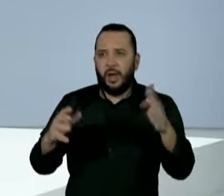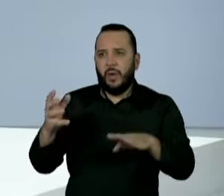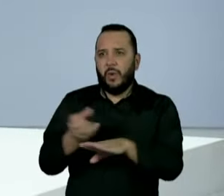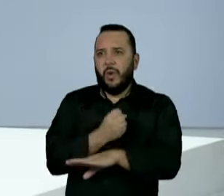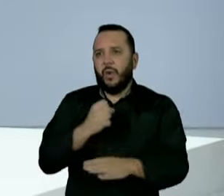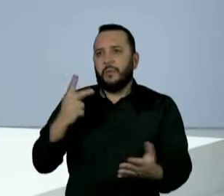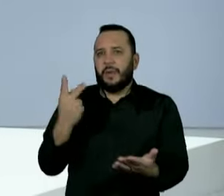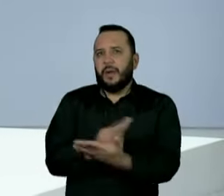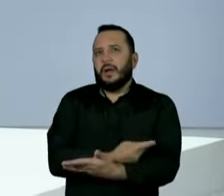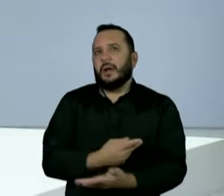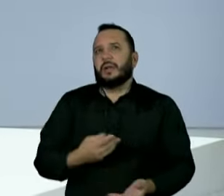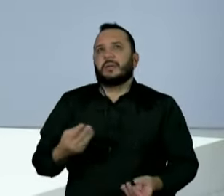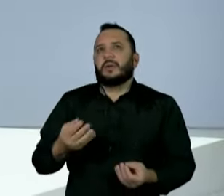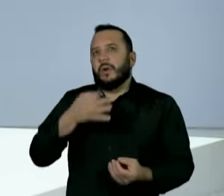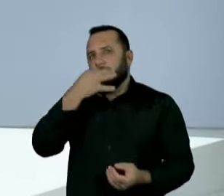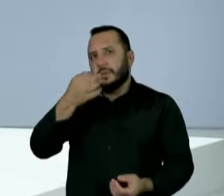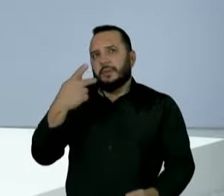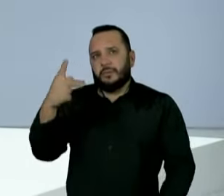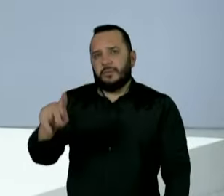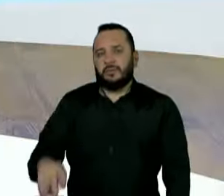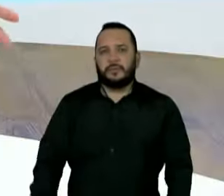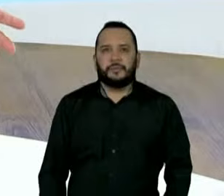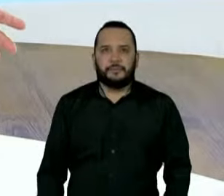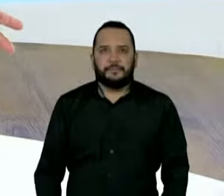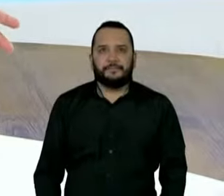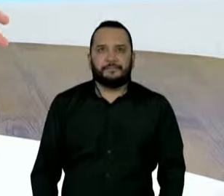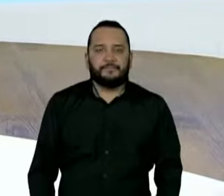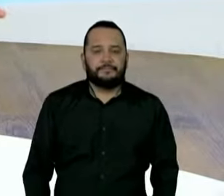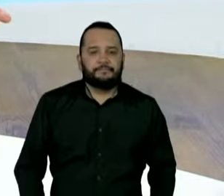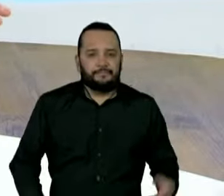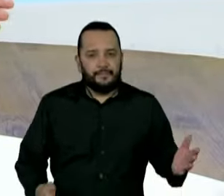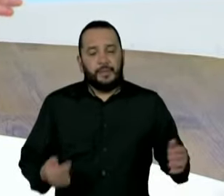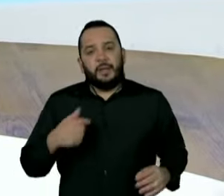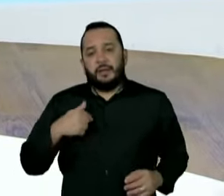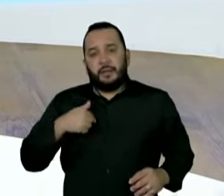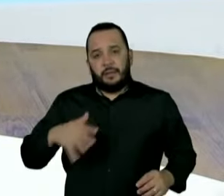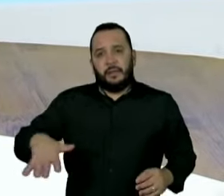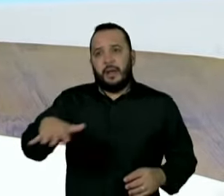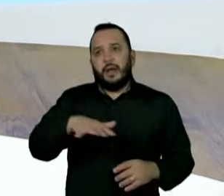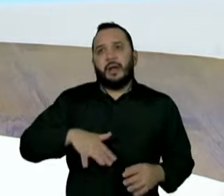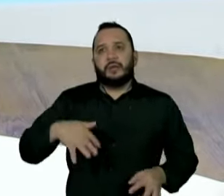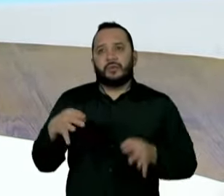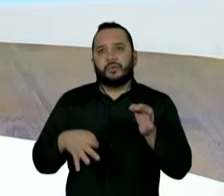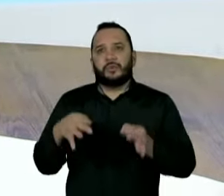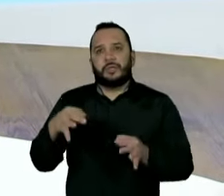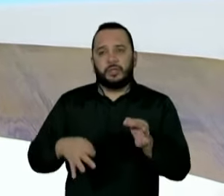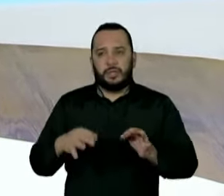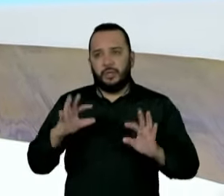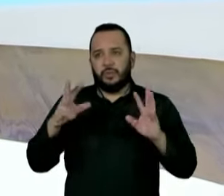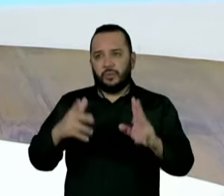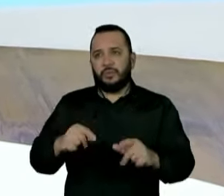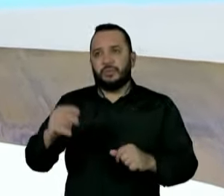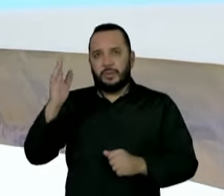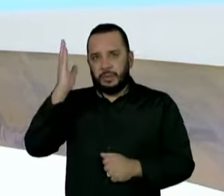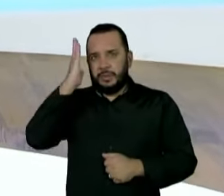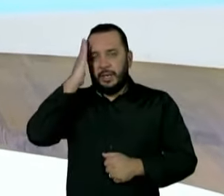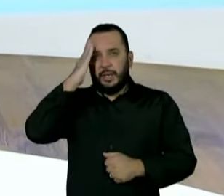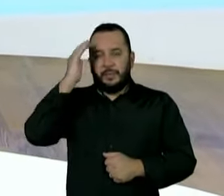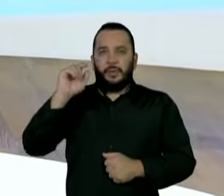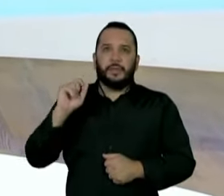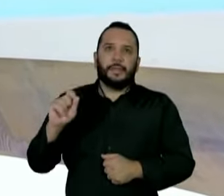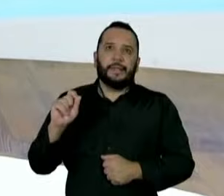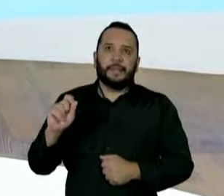que o senhor avalia isso? Então, juridicamente, é claro que todo mundo tinha noção de que não havia uma